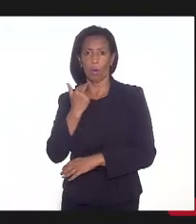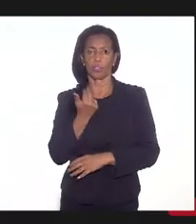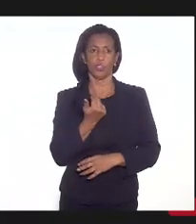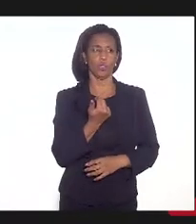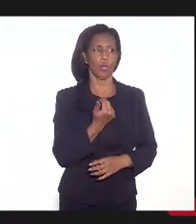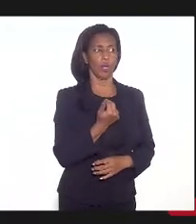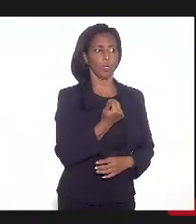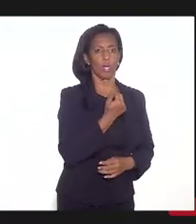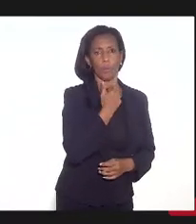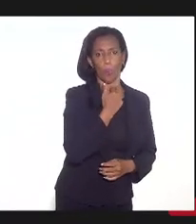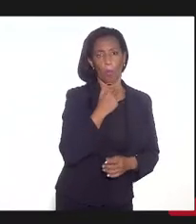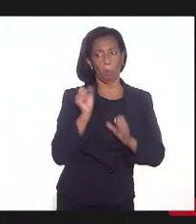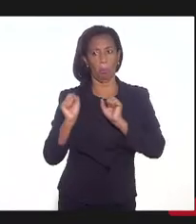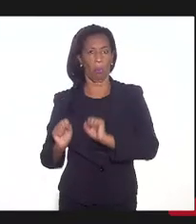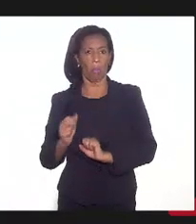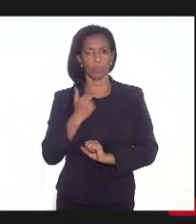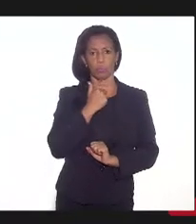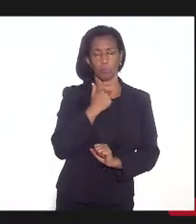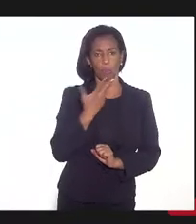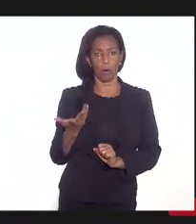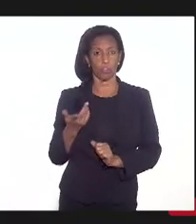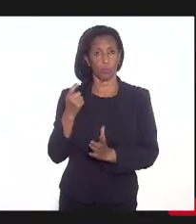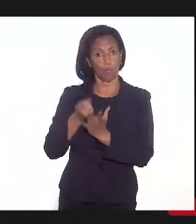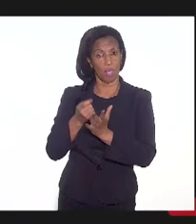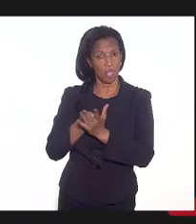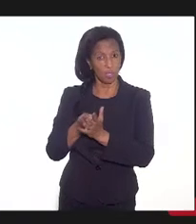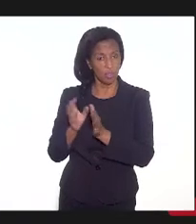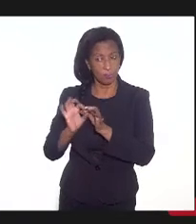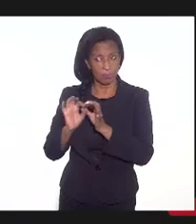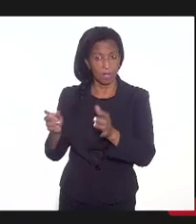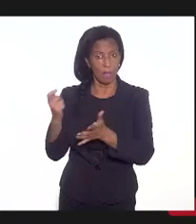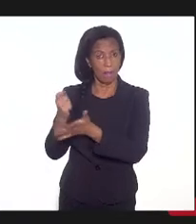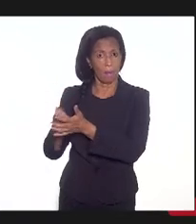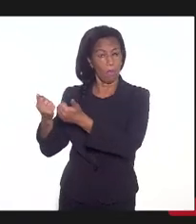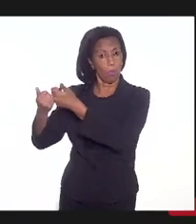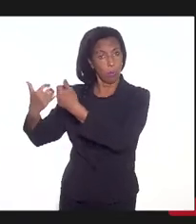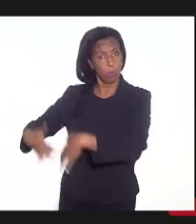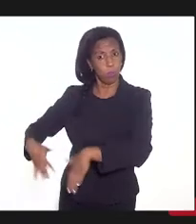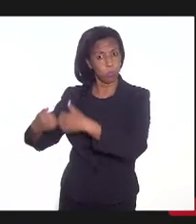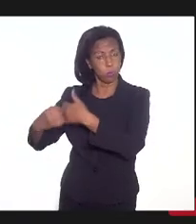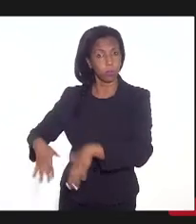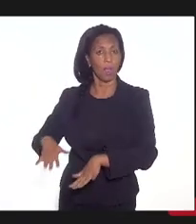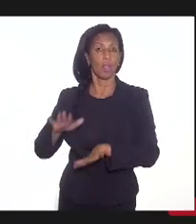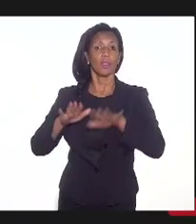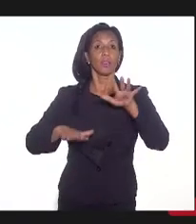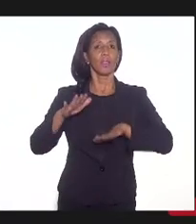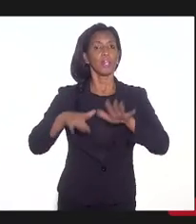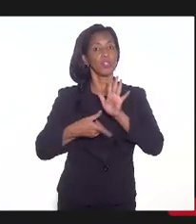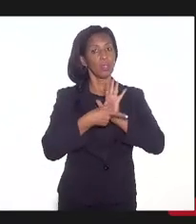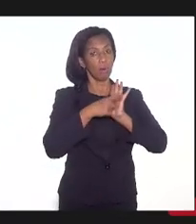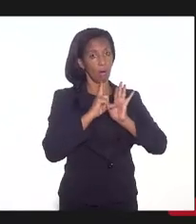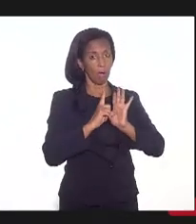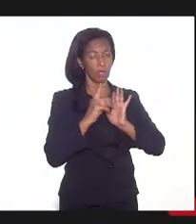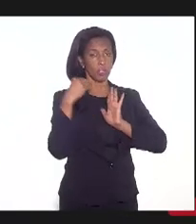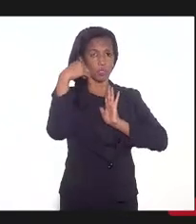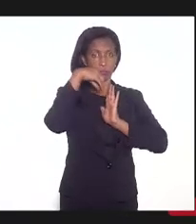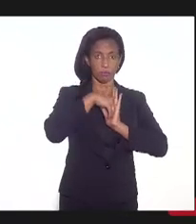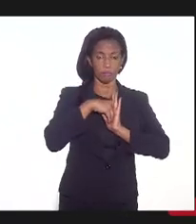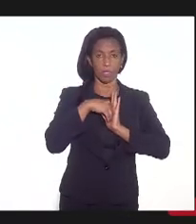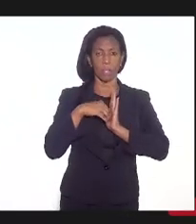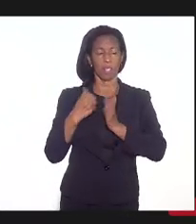o regime permite fazer gastos com o pessoal desde que previstos e as